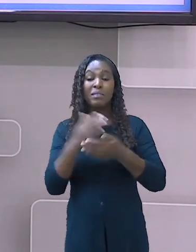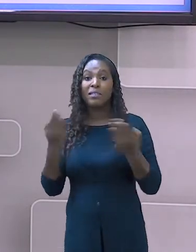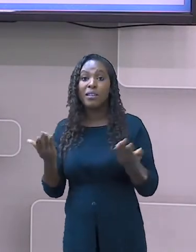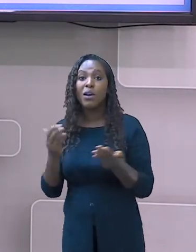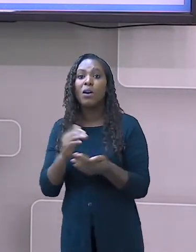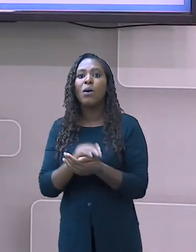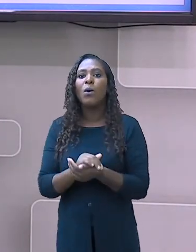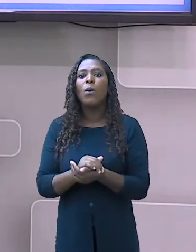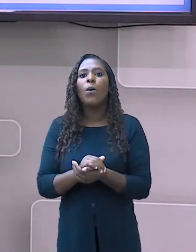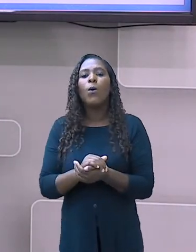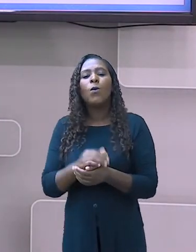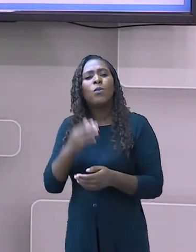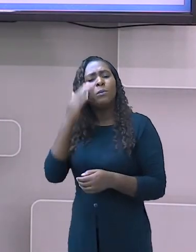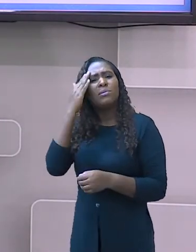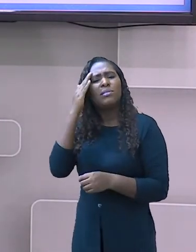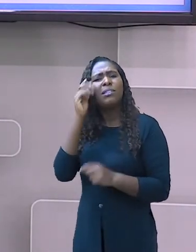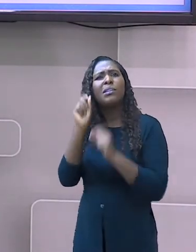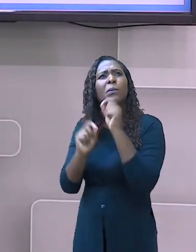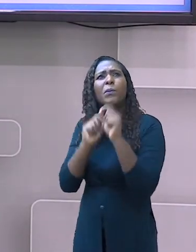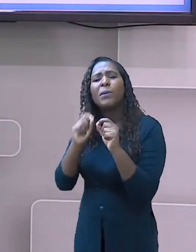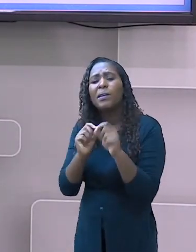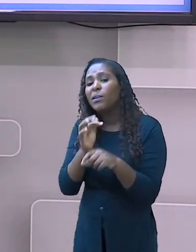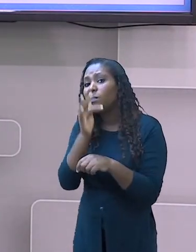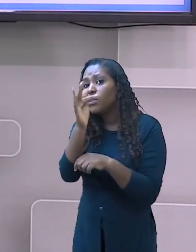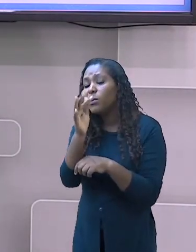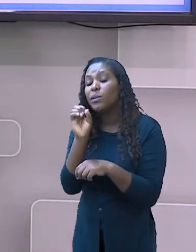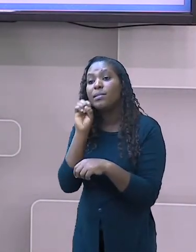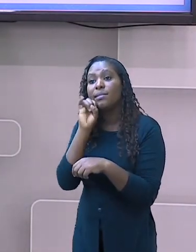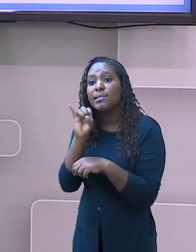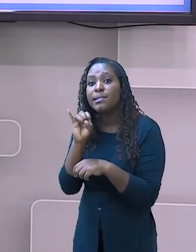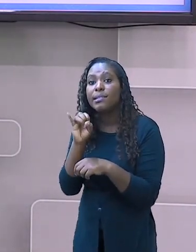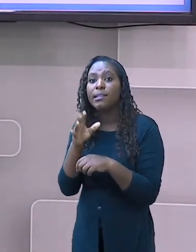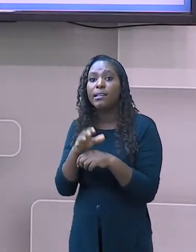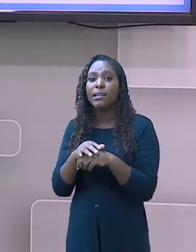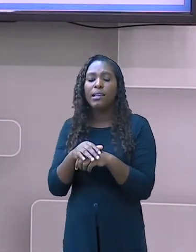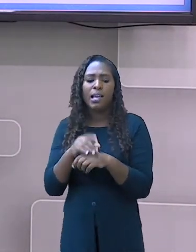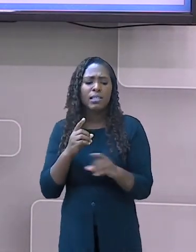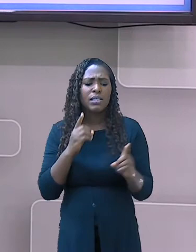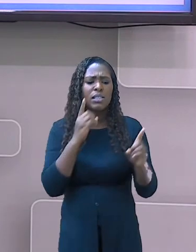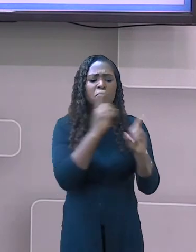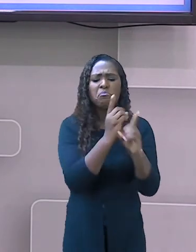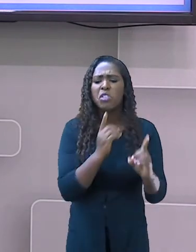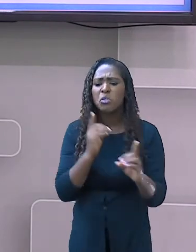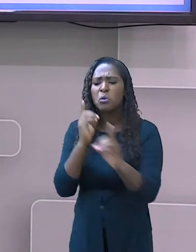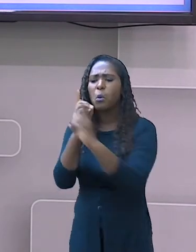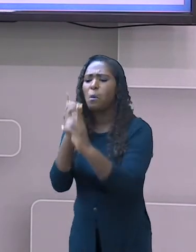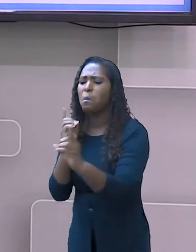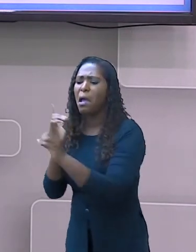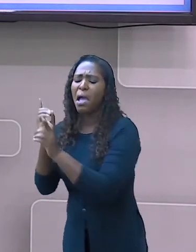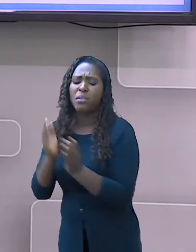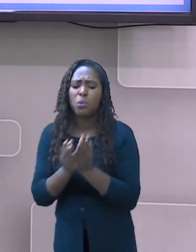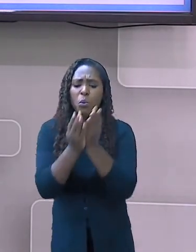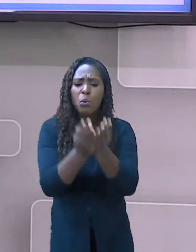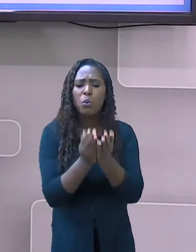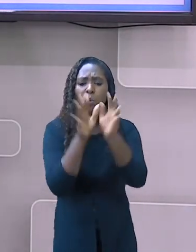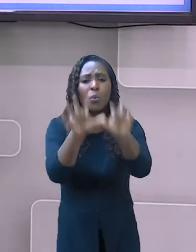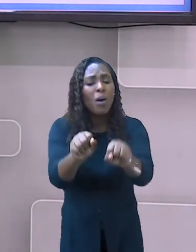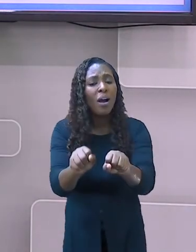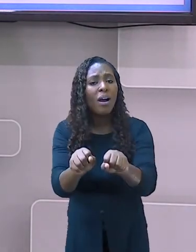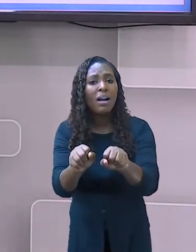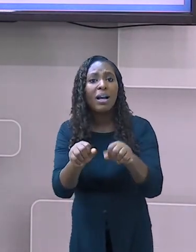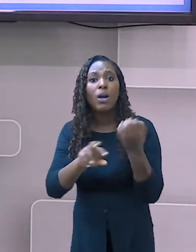nós vamos entender se este processo, se essas ações, se essas descobertas, dessa expansão marítima, dessas